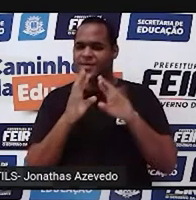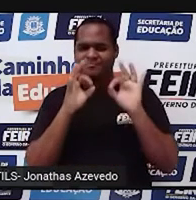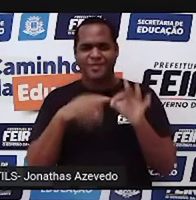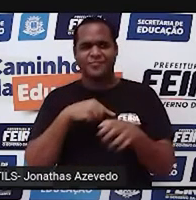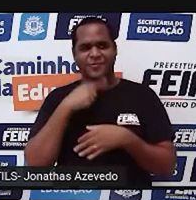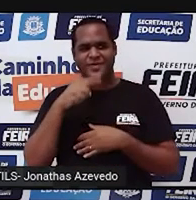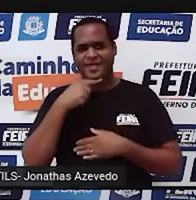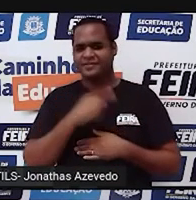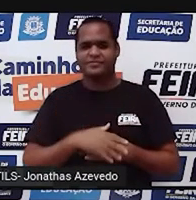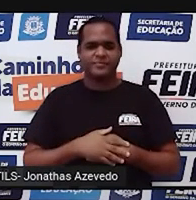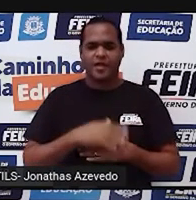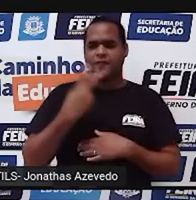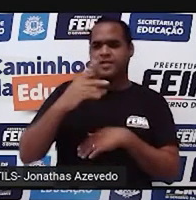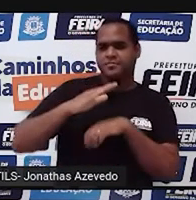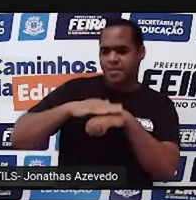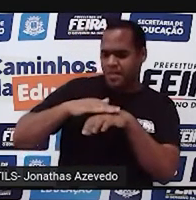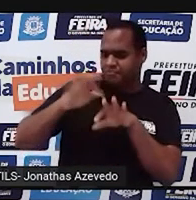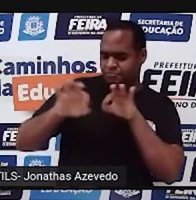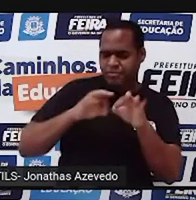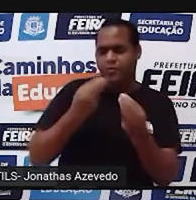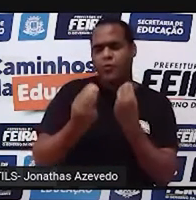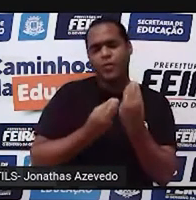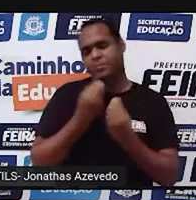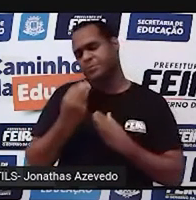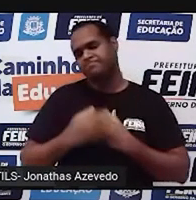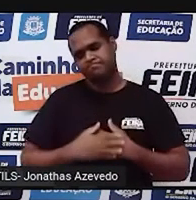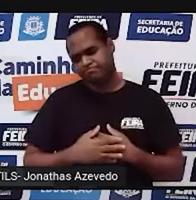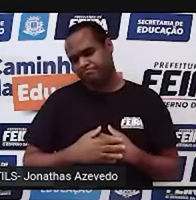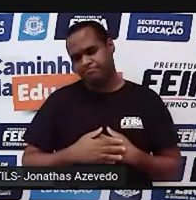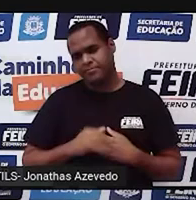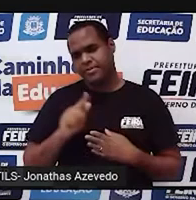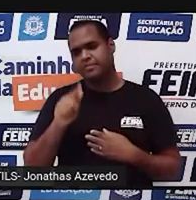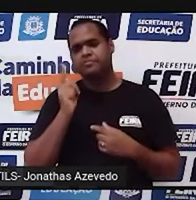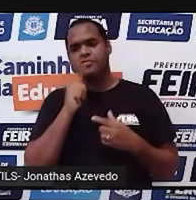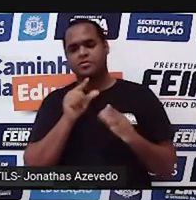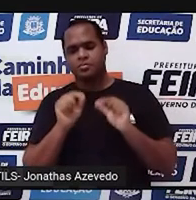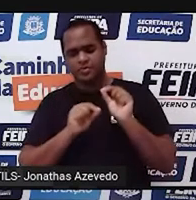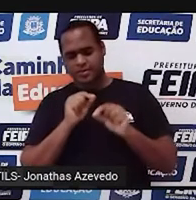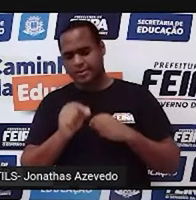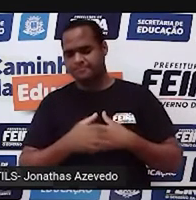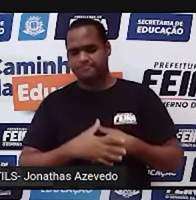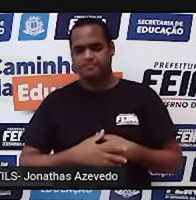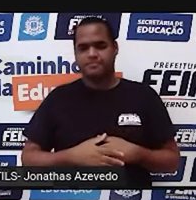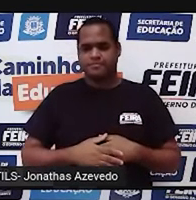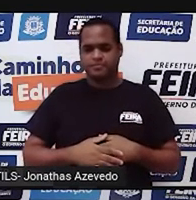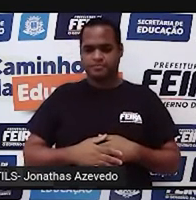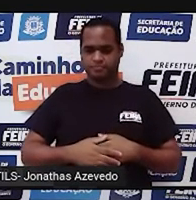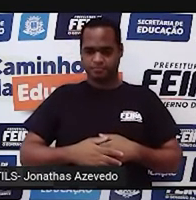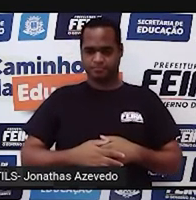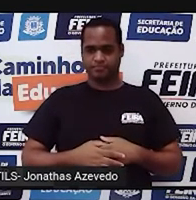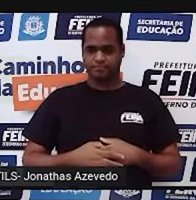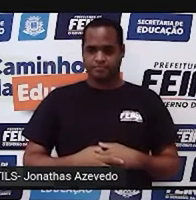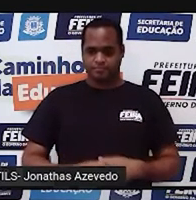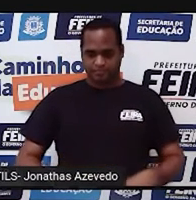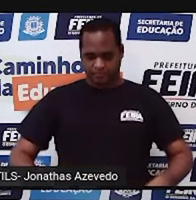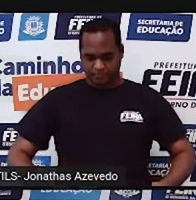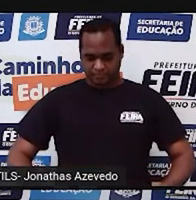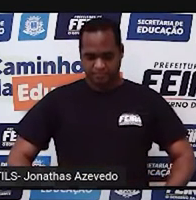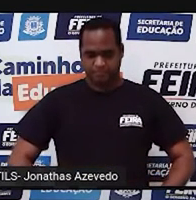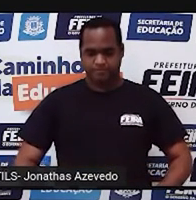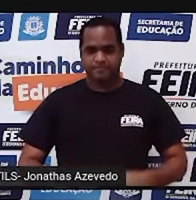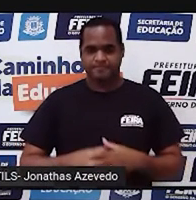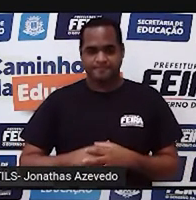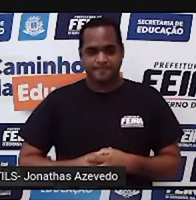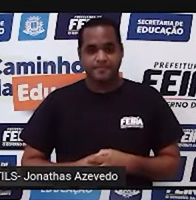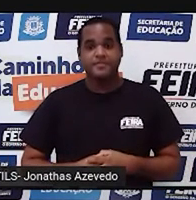o que é que você faz, aliás, o que é que você deve fazer? E aí, qual é a resposta